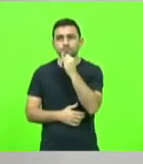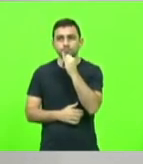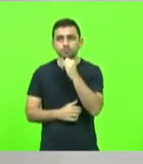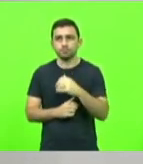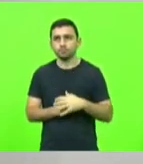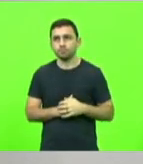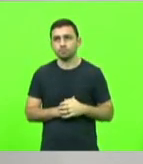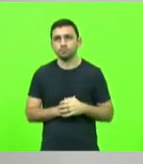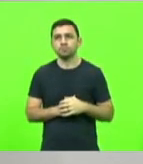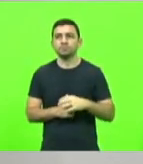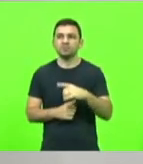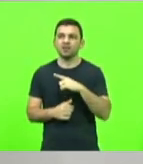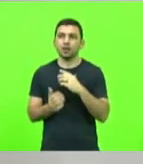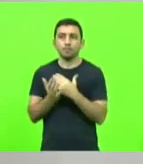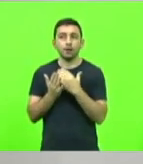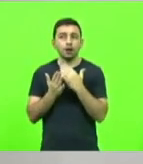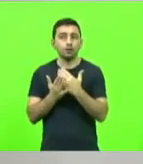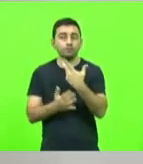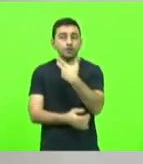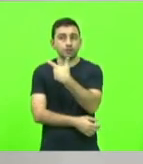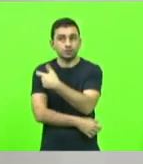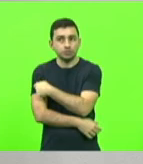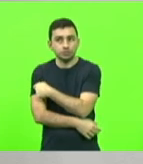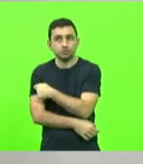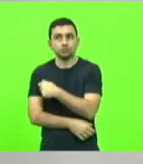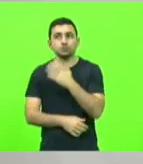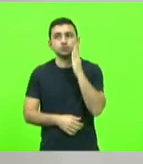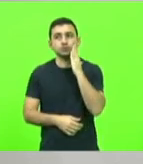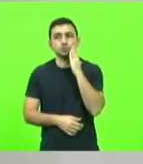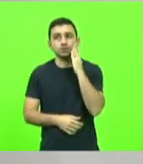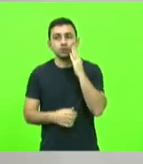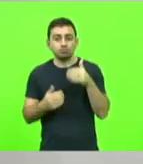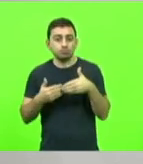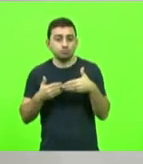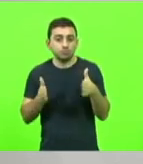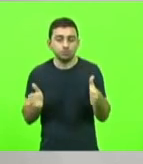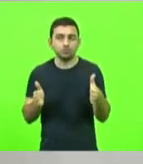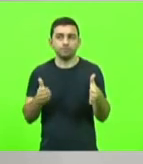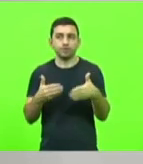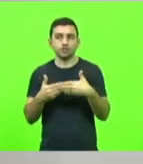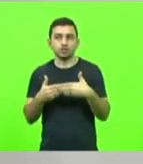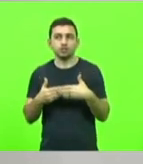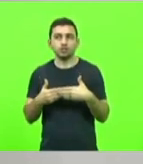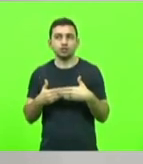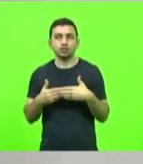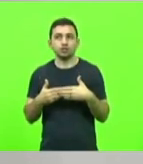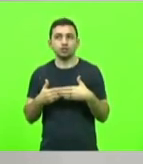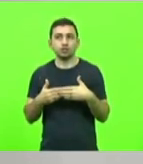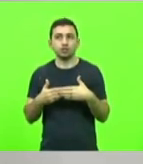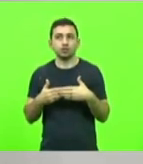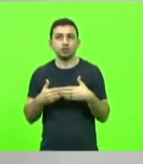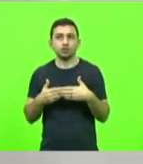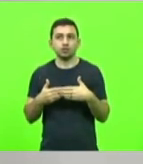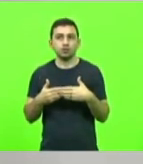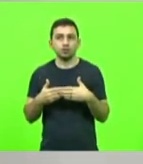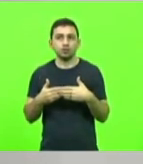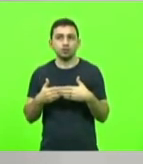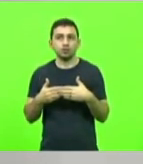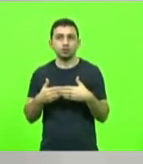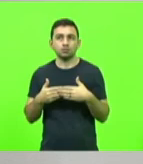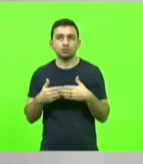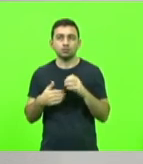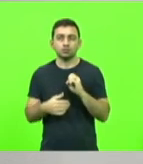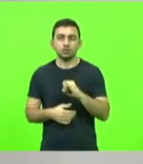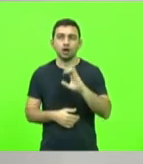ter mais vacinas, de saber abrir e fechar quando é o caso, em caso de